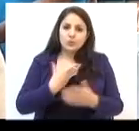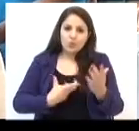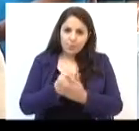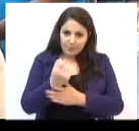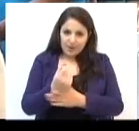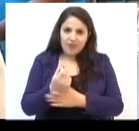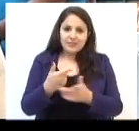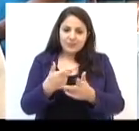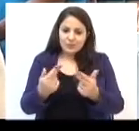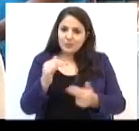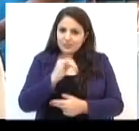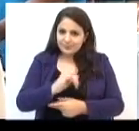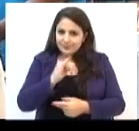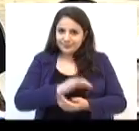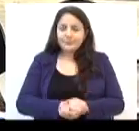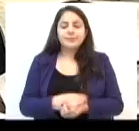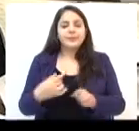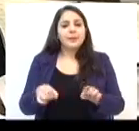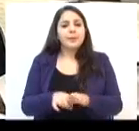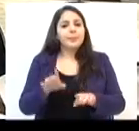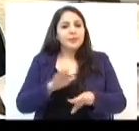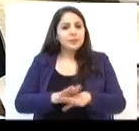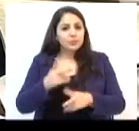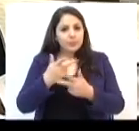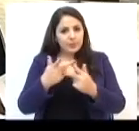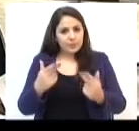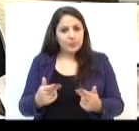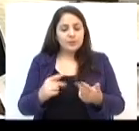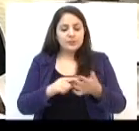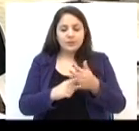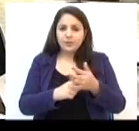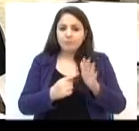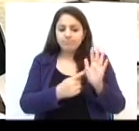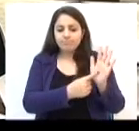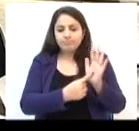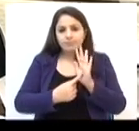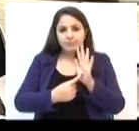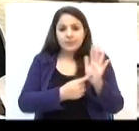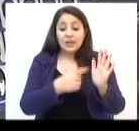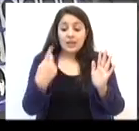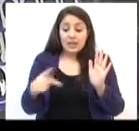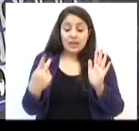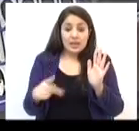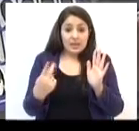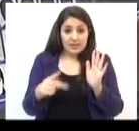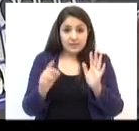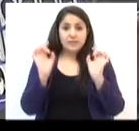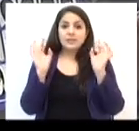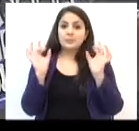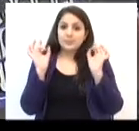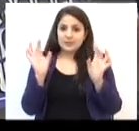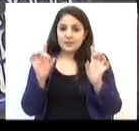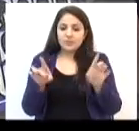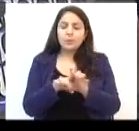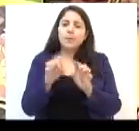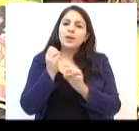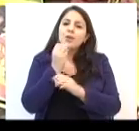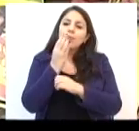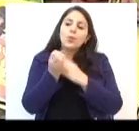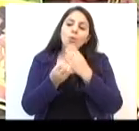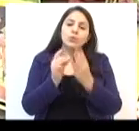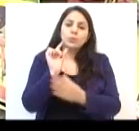encontrar essas relíquias, né? Que hoje são. Outro atrativo da feira são as exposições. Esta aqui, em especial,